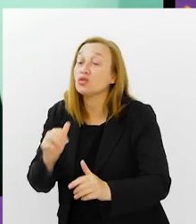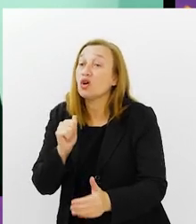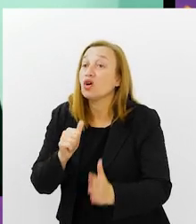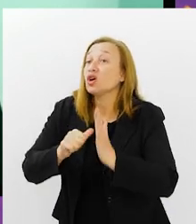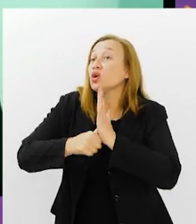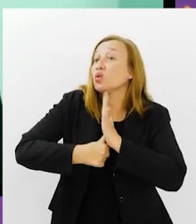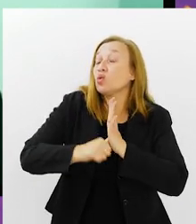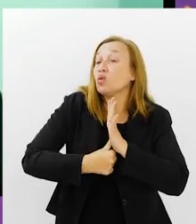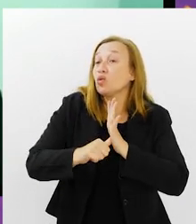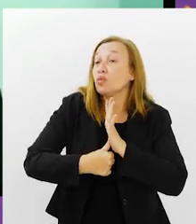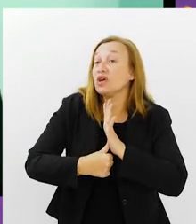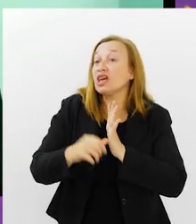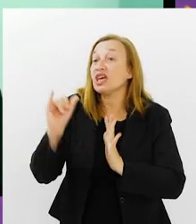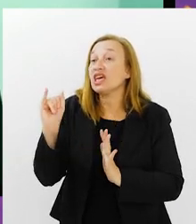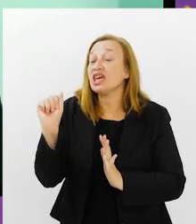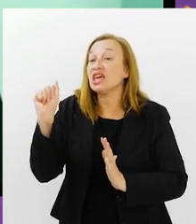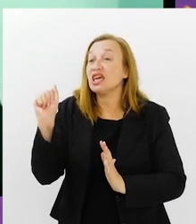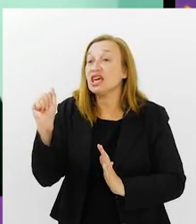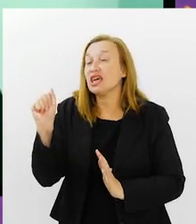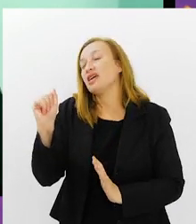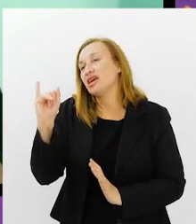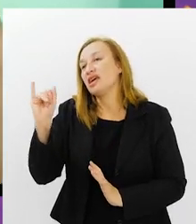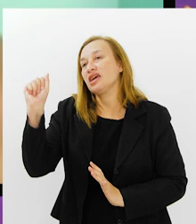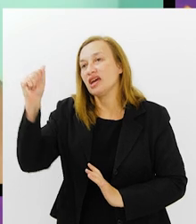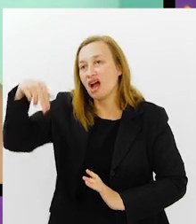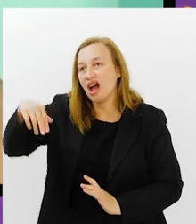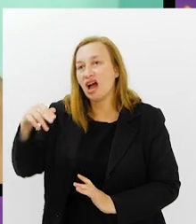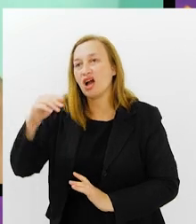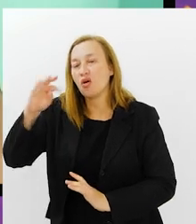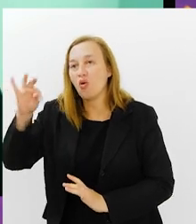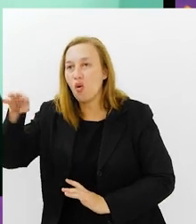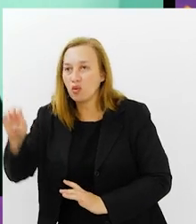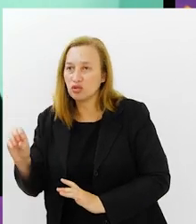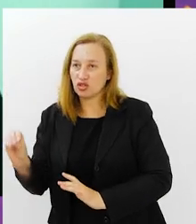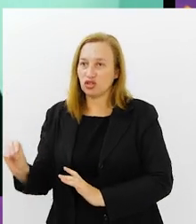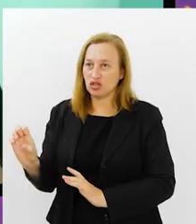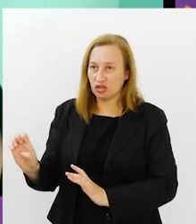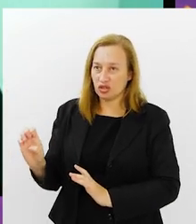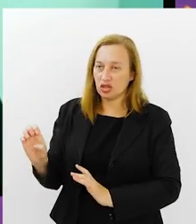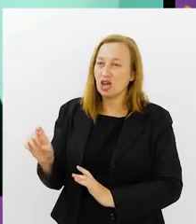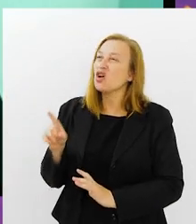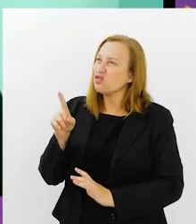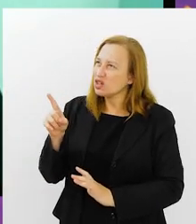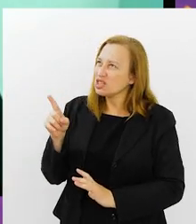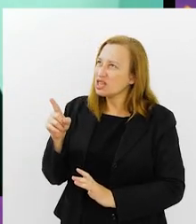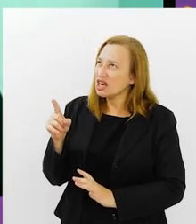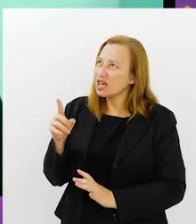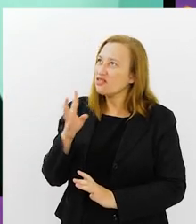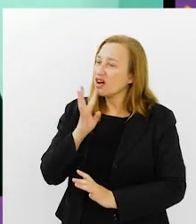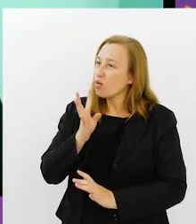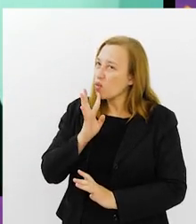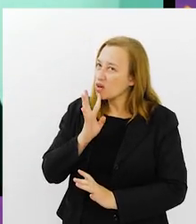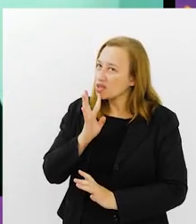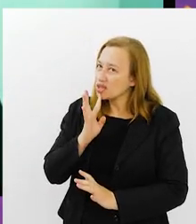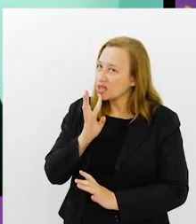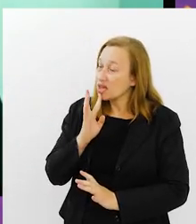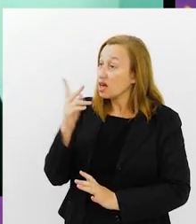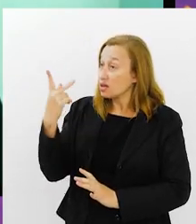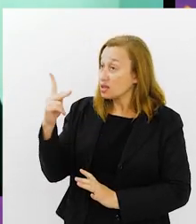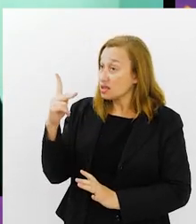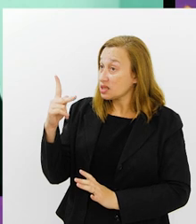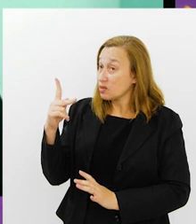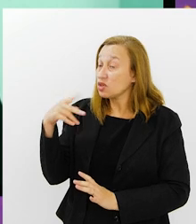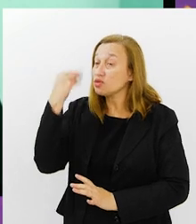joga o Ian Couto? Tem que a caixa. Pega uma foto do Ian Couto. Tem que botar a caixa. Guilherme, você vai ser conhecido